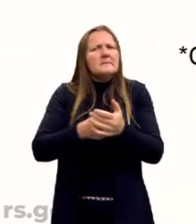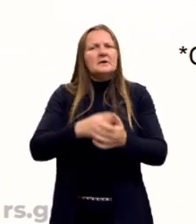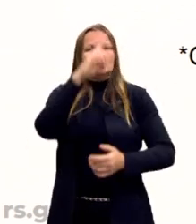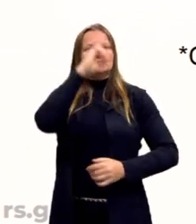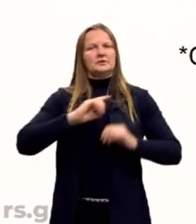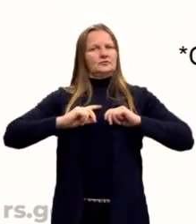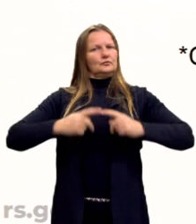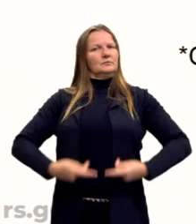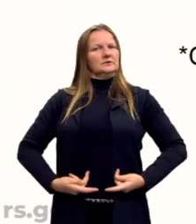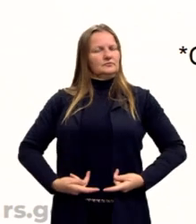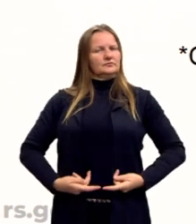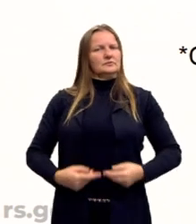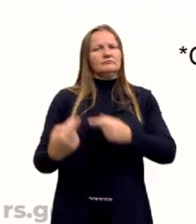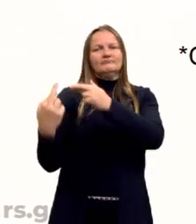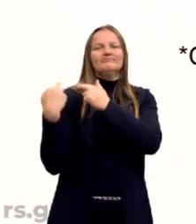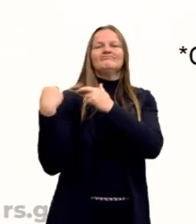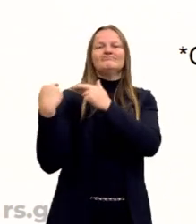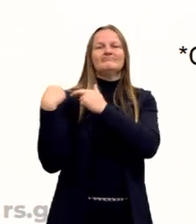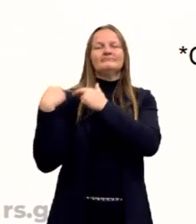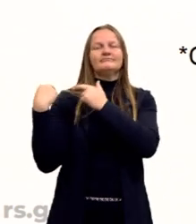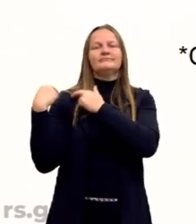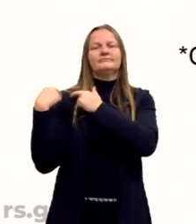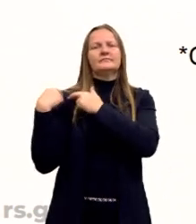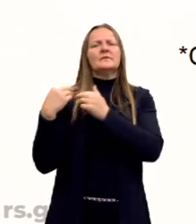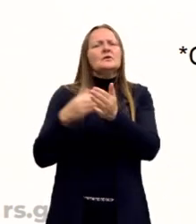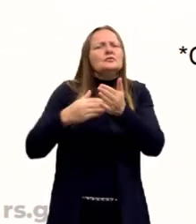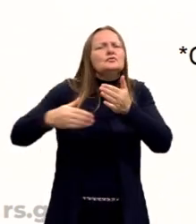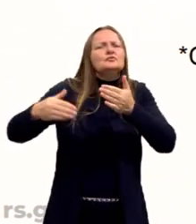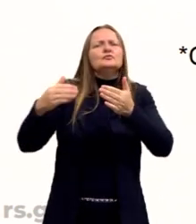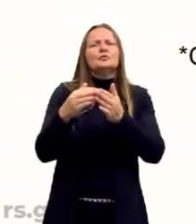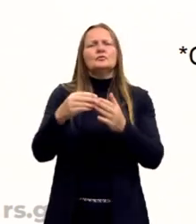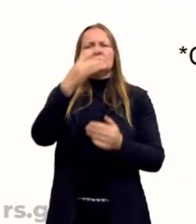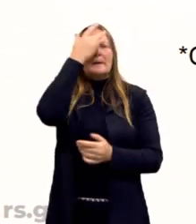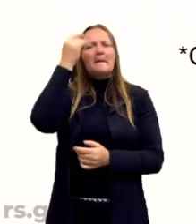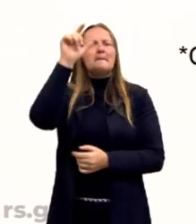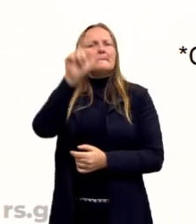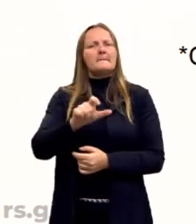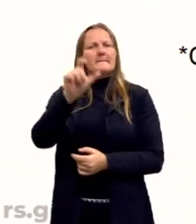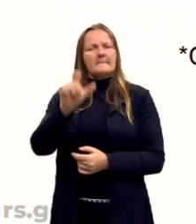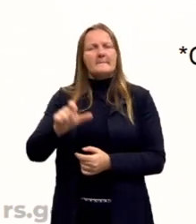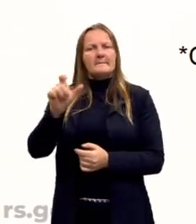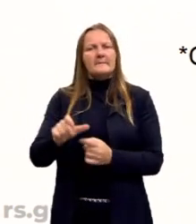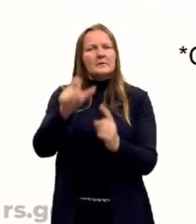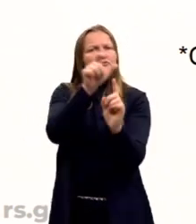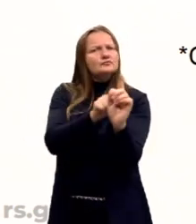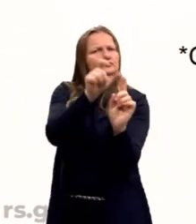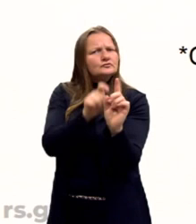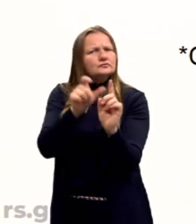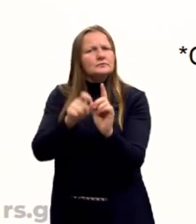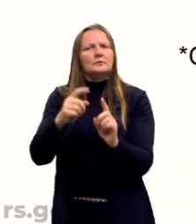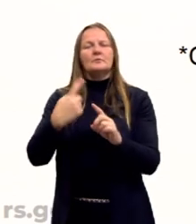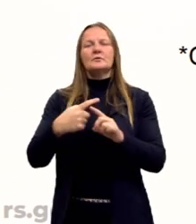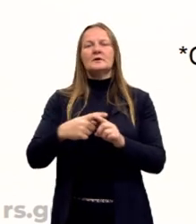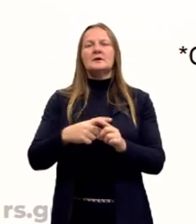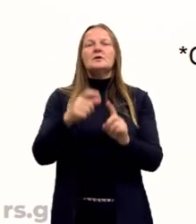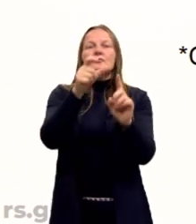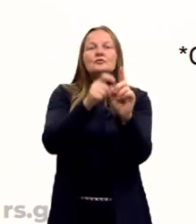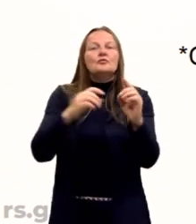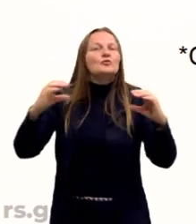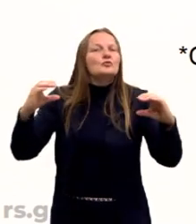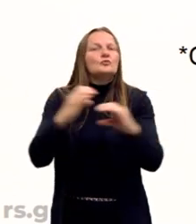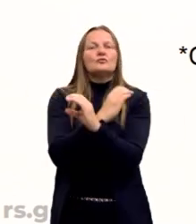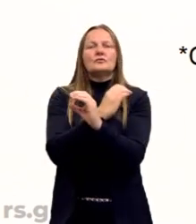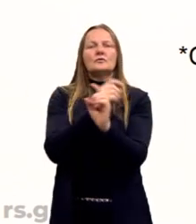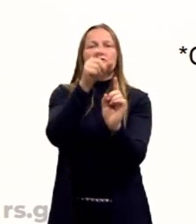dos direitos humanos. Extensivo a todos os indivíduos. Por que a todos os indivíduos? Porque aqui houve